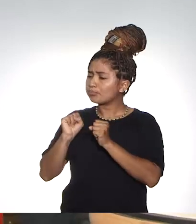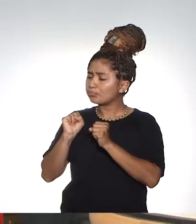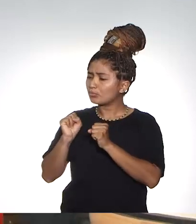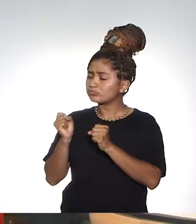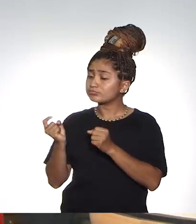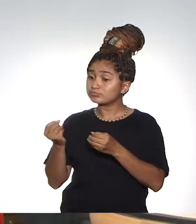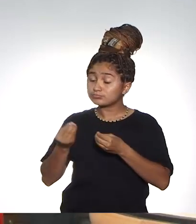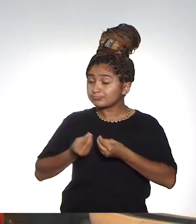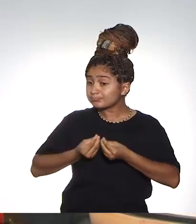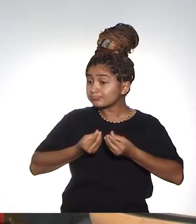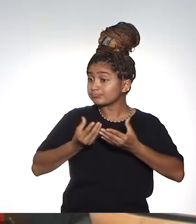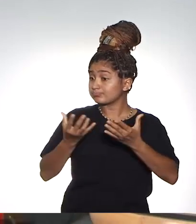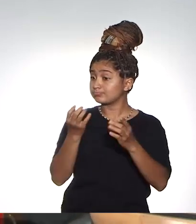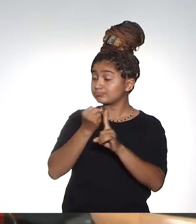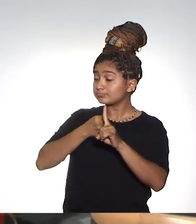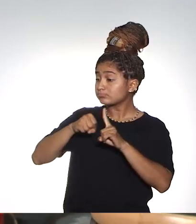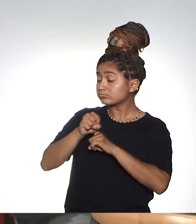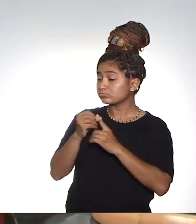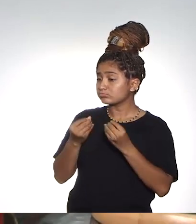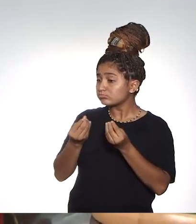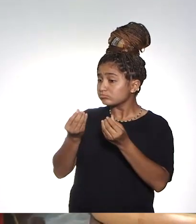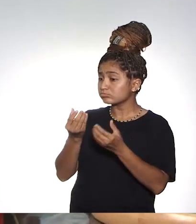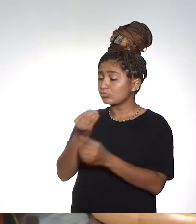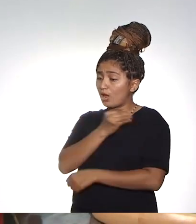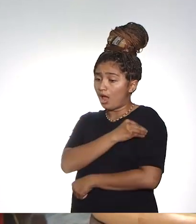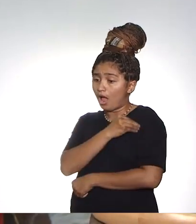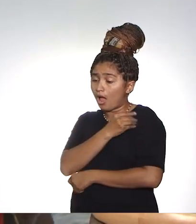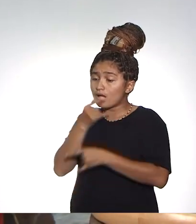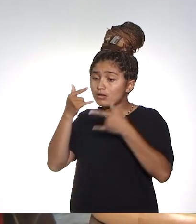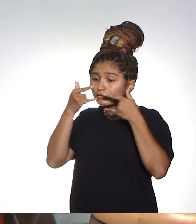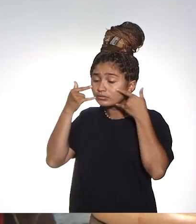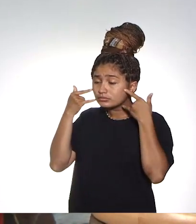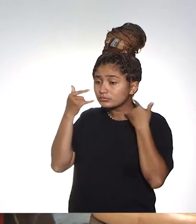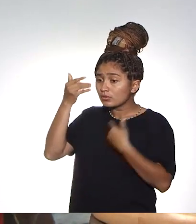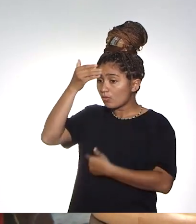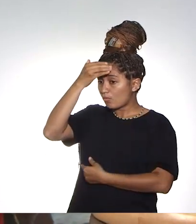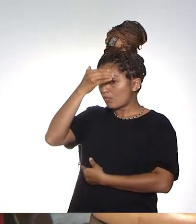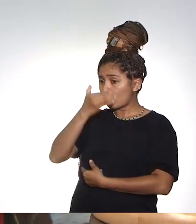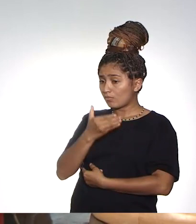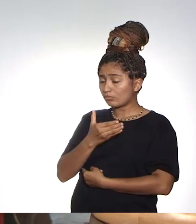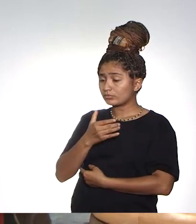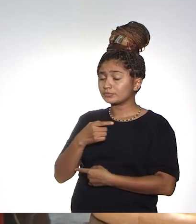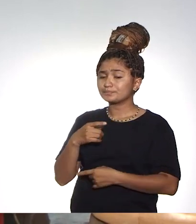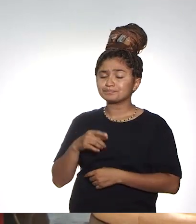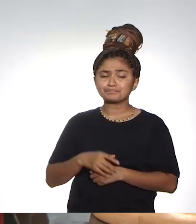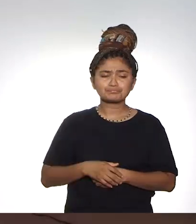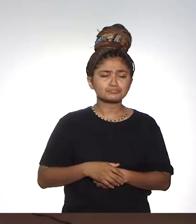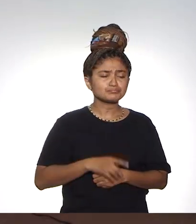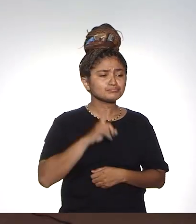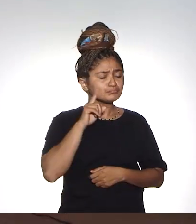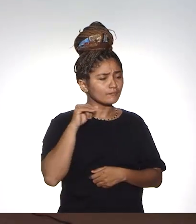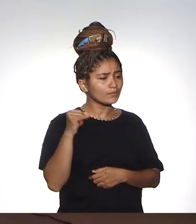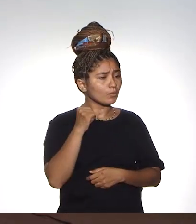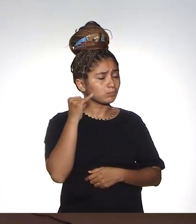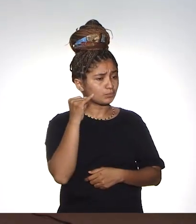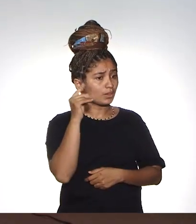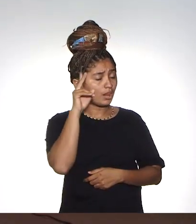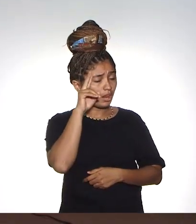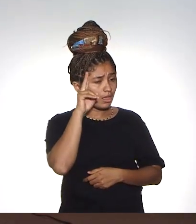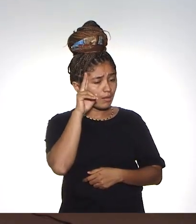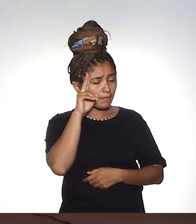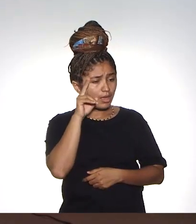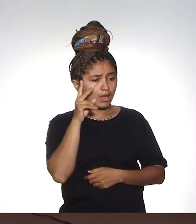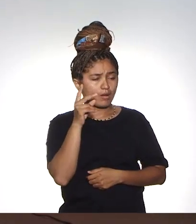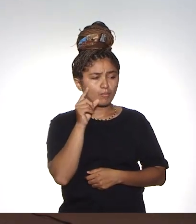UFRR pode trazer vários retornos para a sociedade, como entrega de álcool, máscaras, espaçadores, não isso? É importante lembrar, até